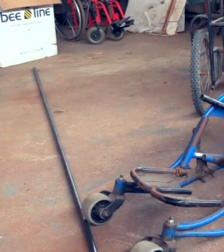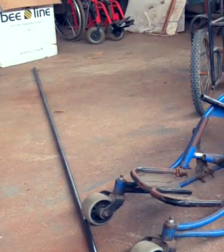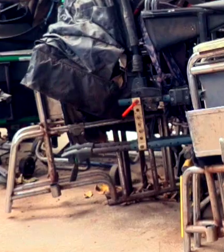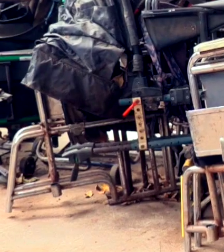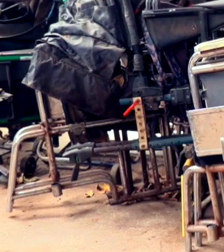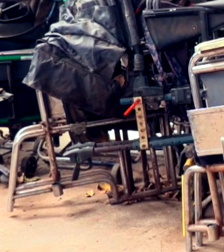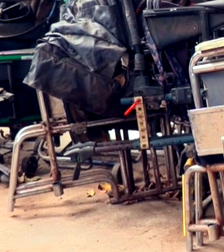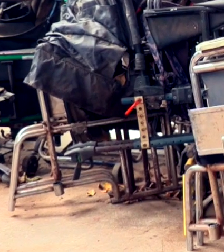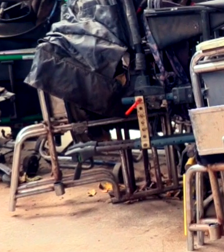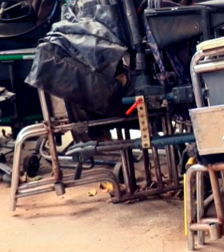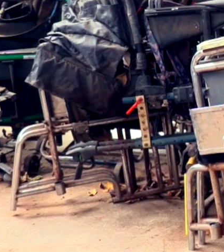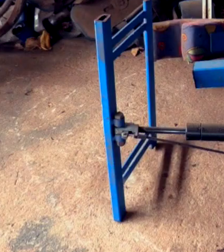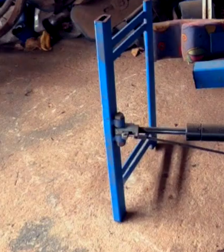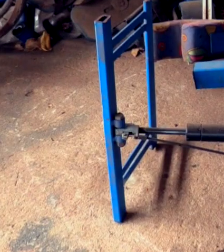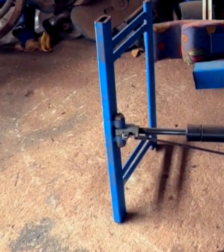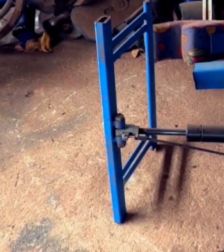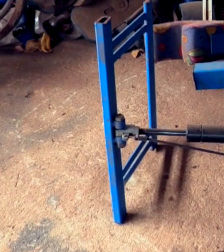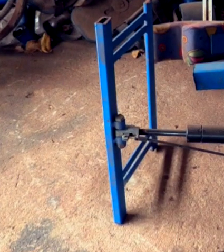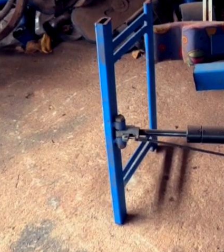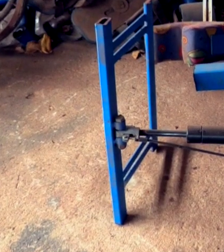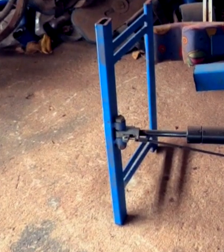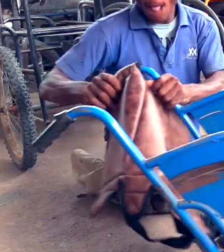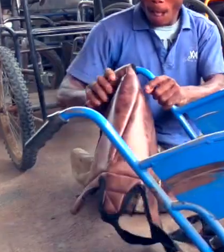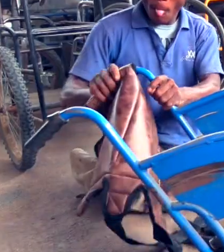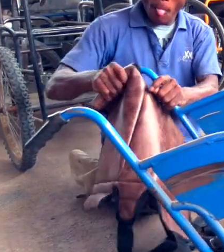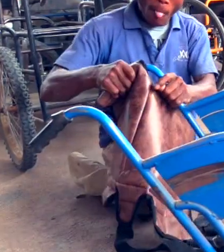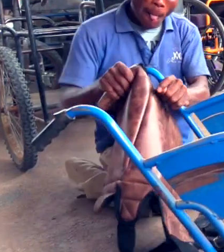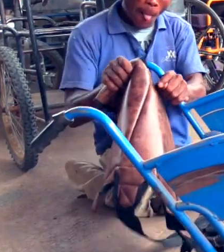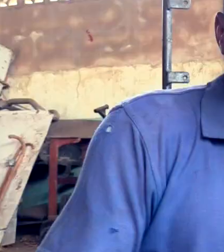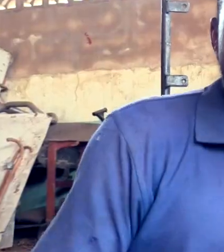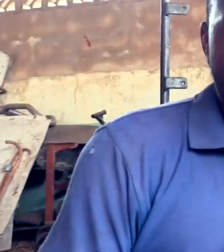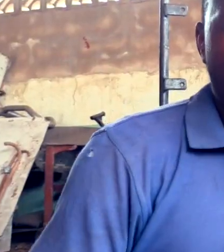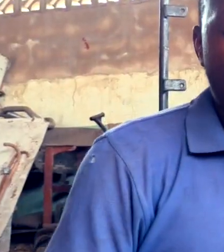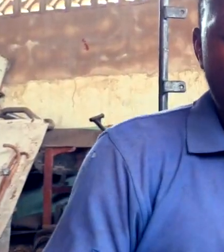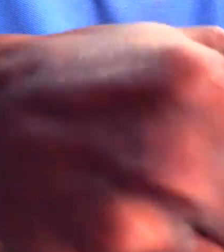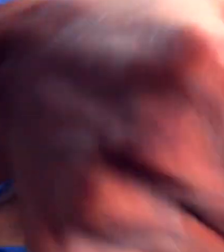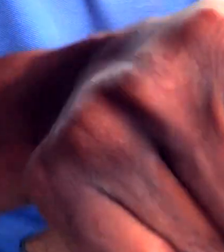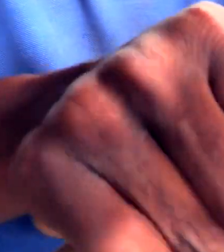aqui no bairro Congloutes.